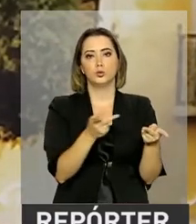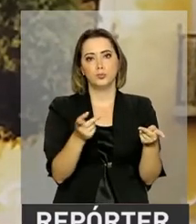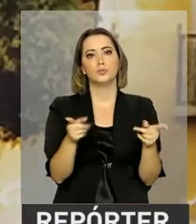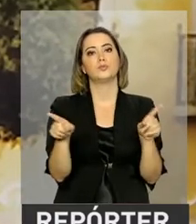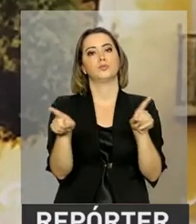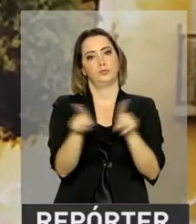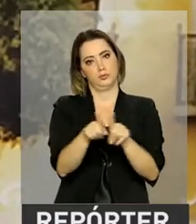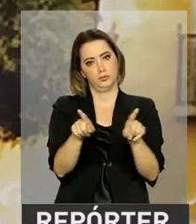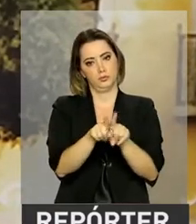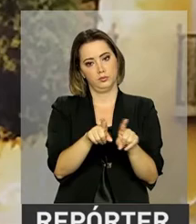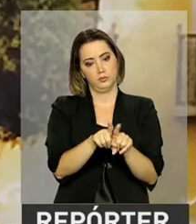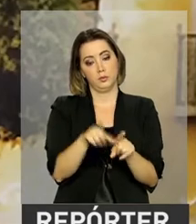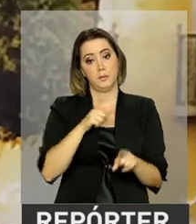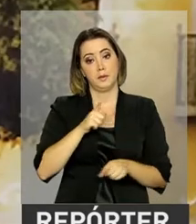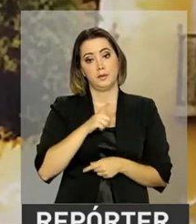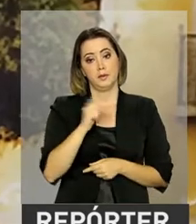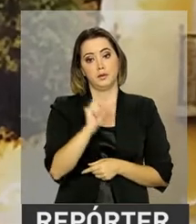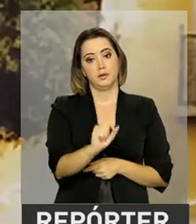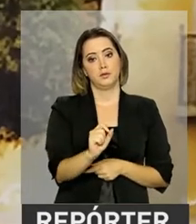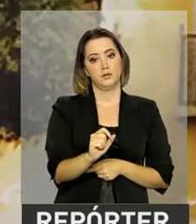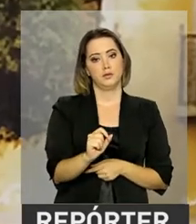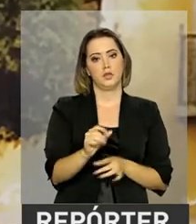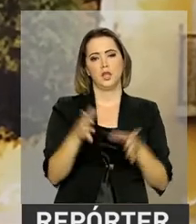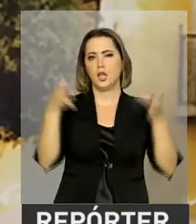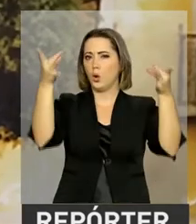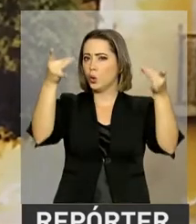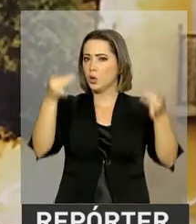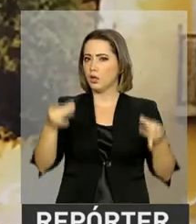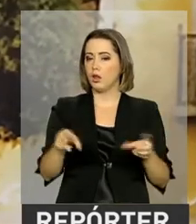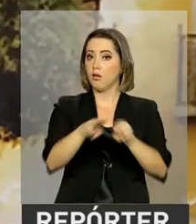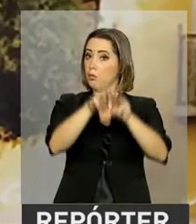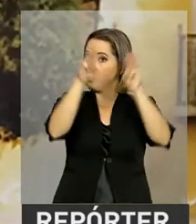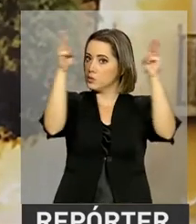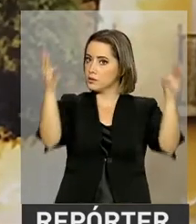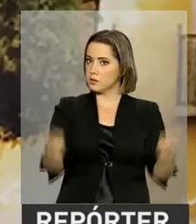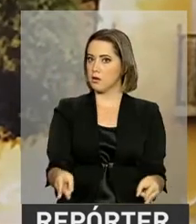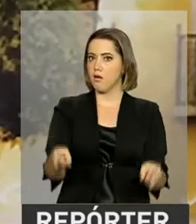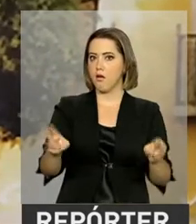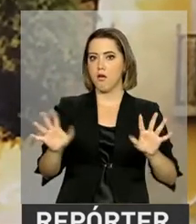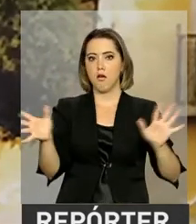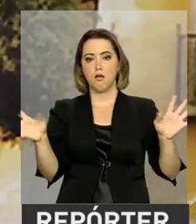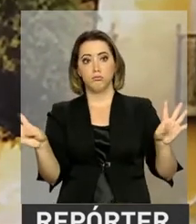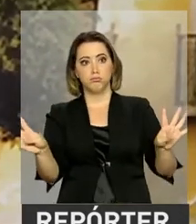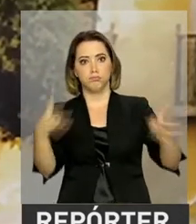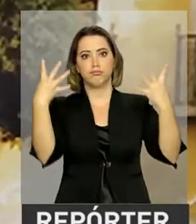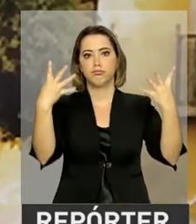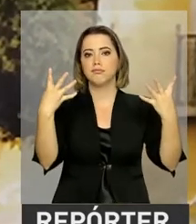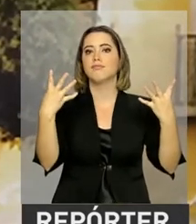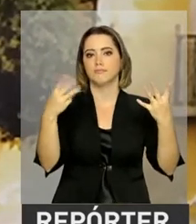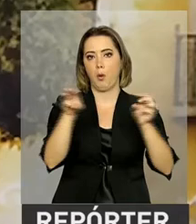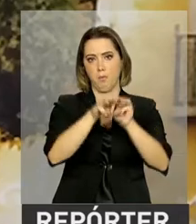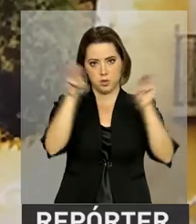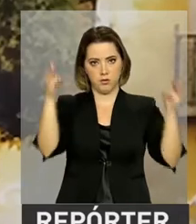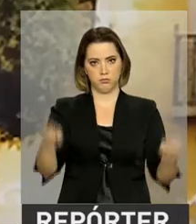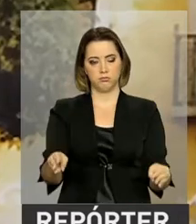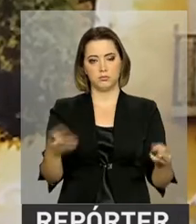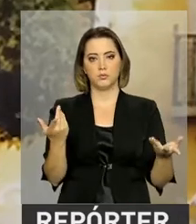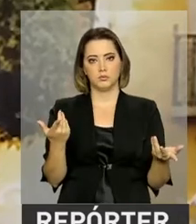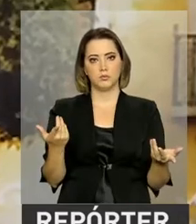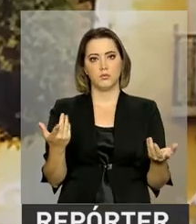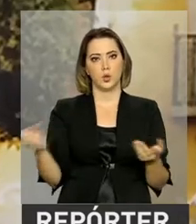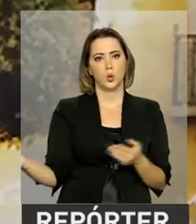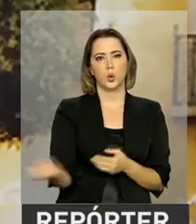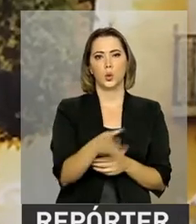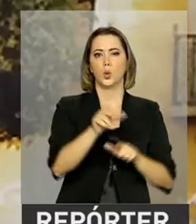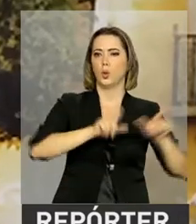também há um maior destaque do tema museu. Os museus ganham visibilidade, surgem